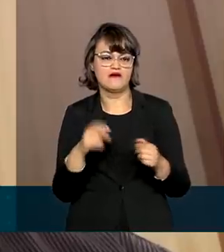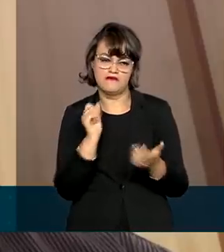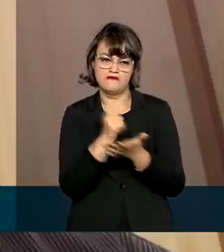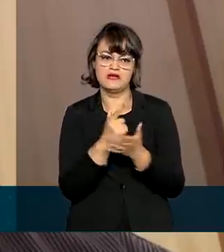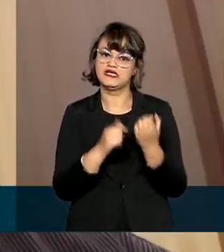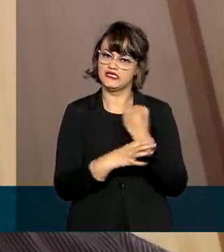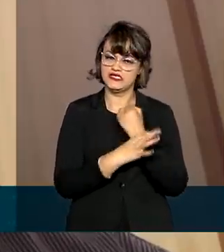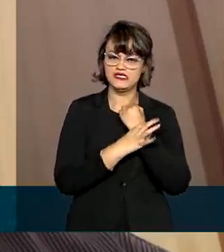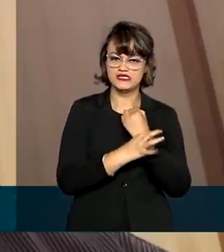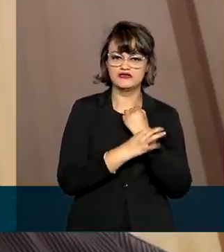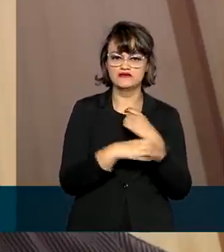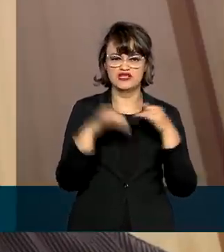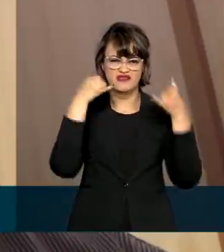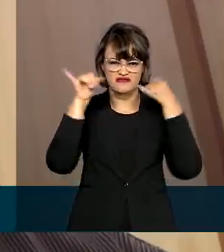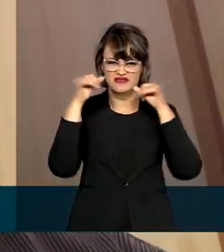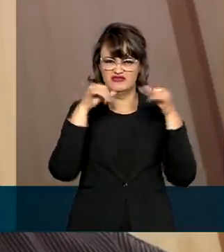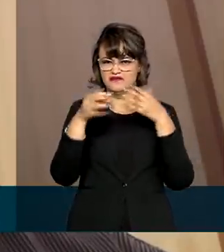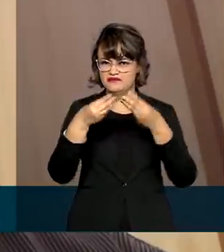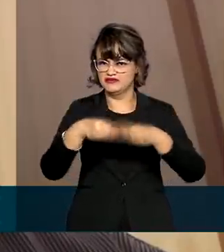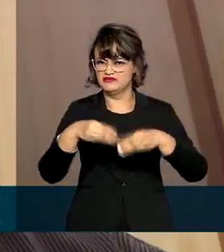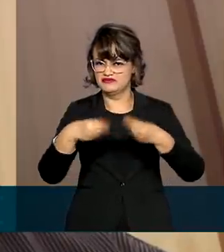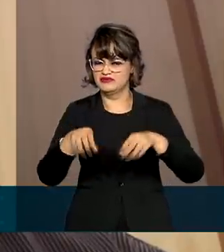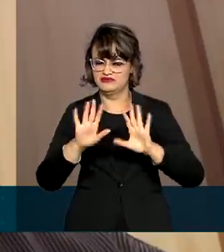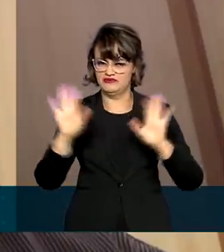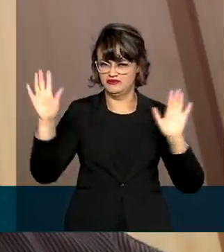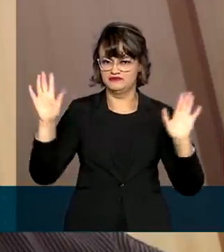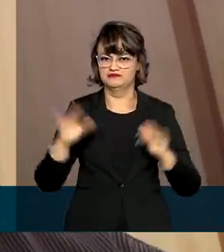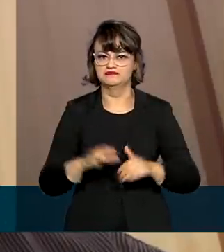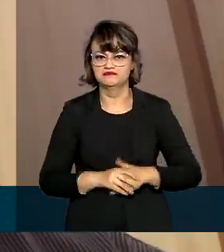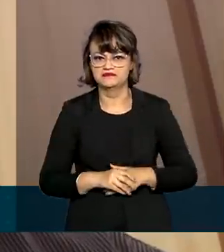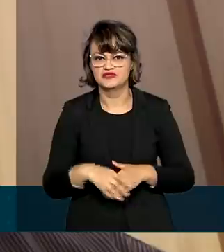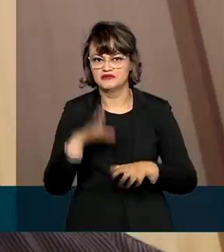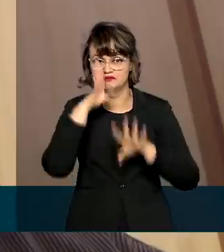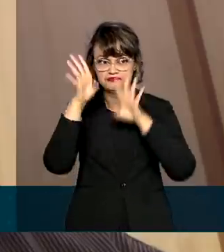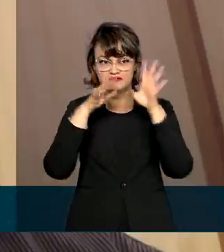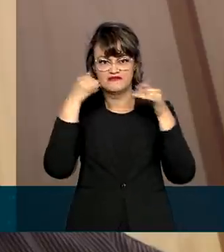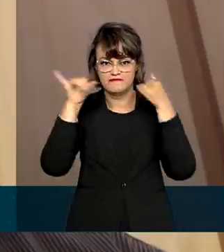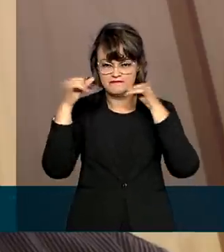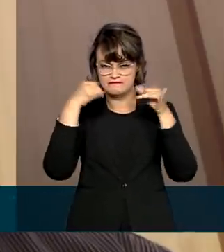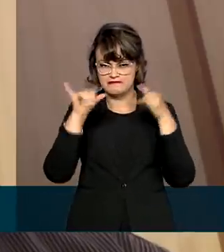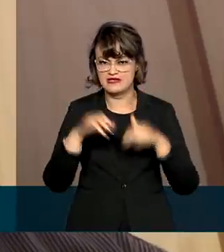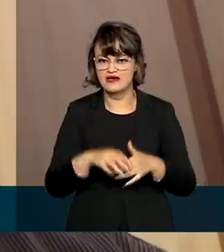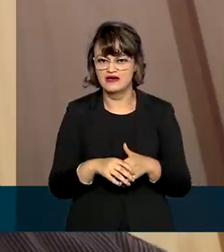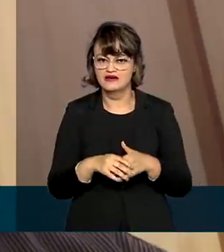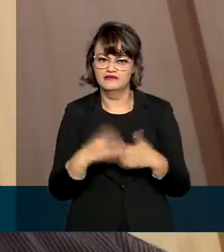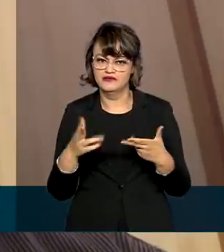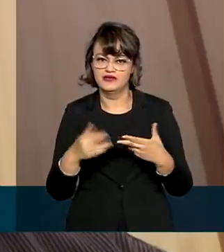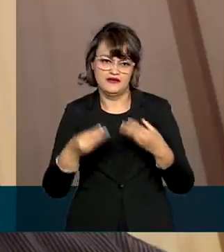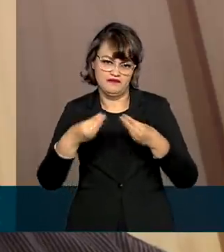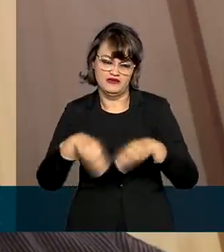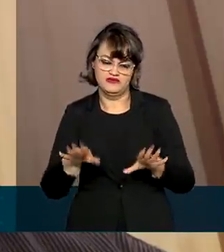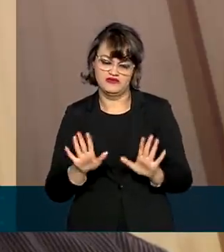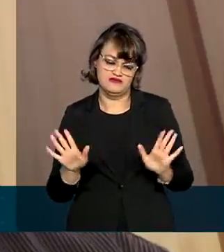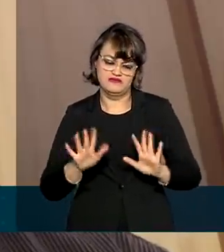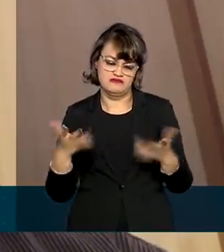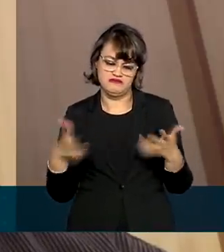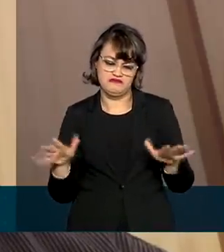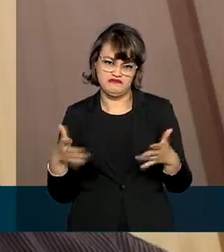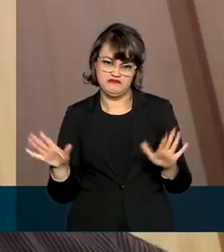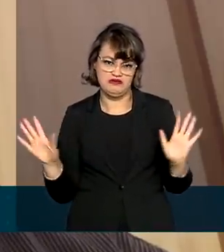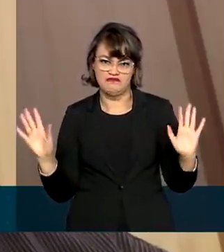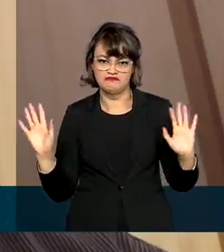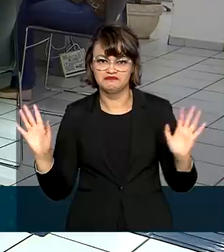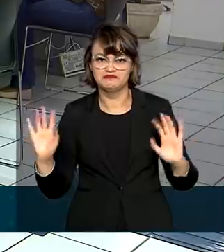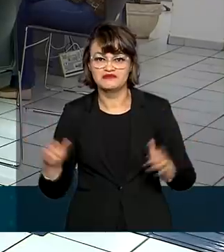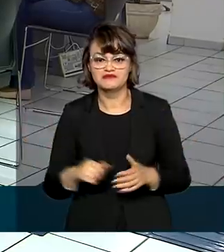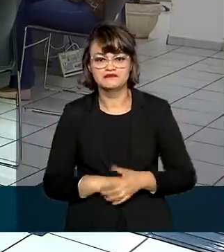a prevenção de ofertas, práticas e outras condutas abusivas que possam configurar violação às normas do Código